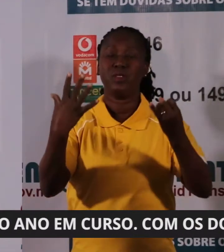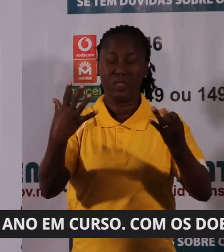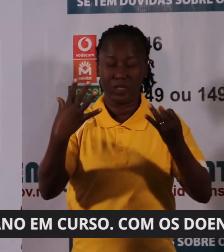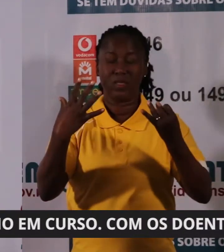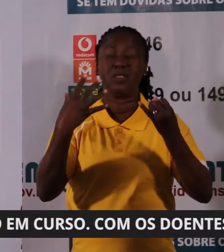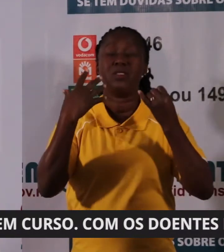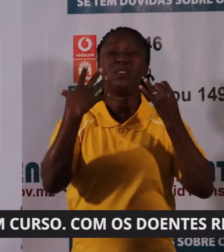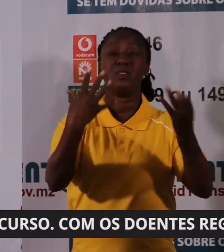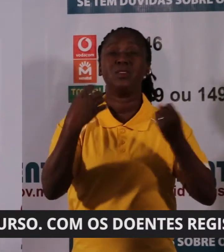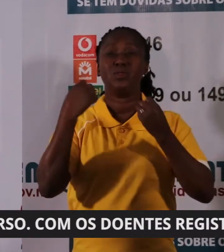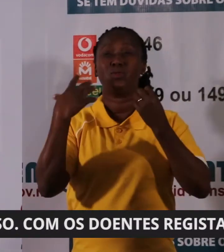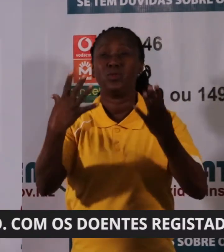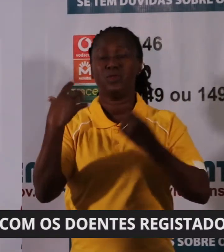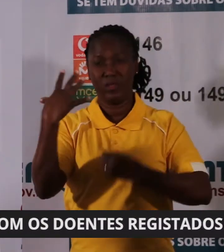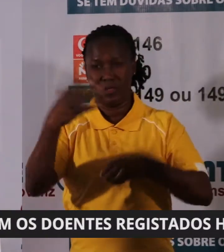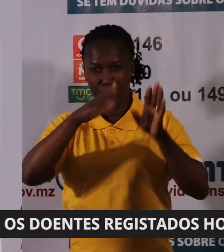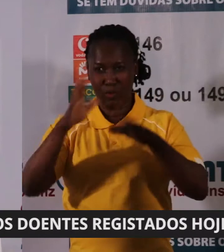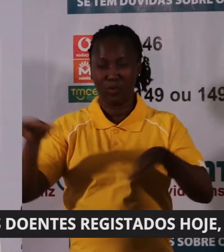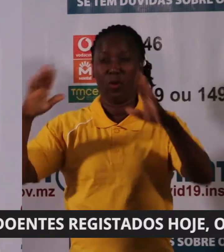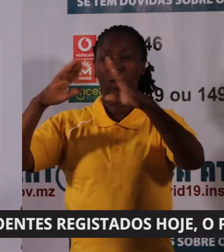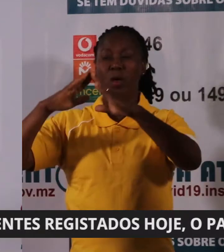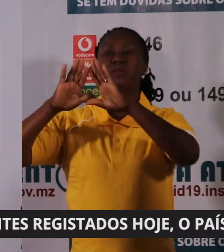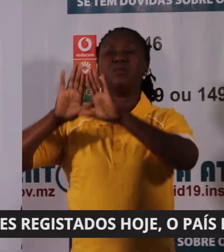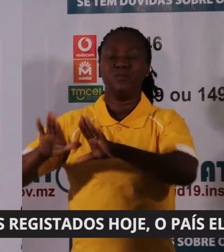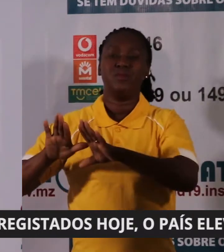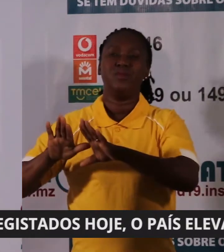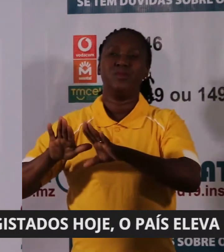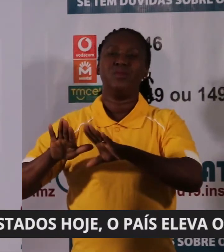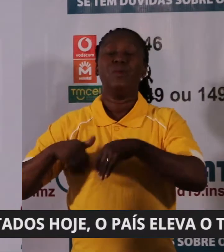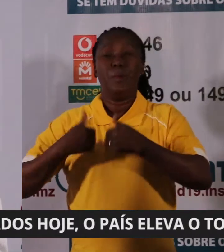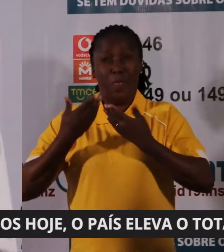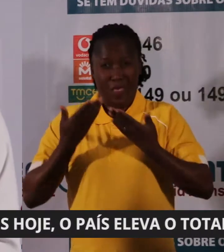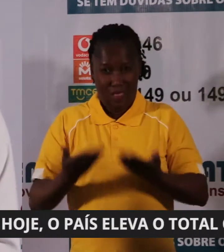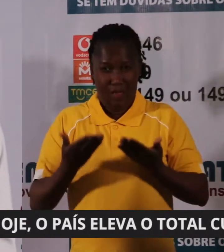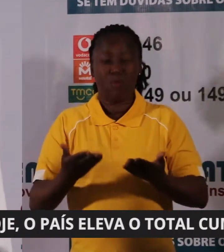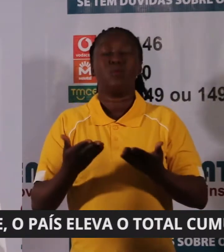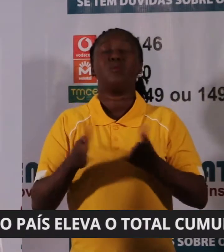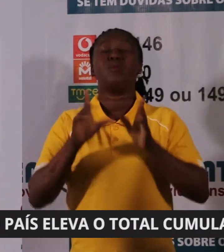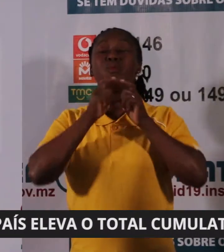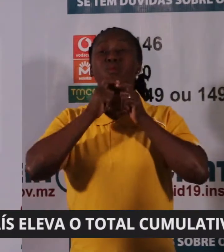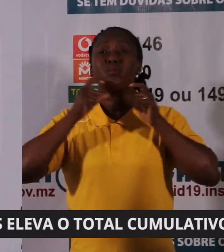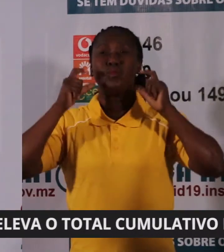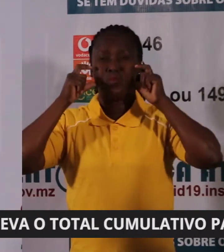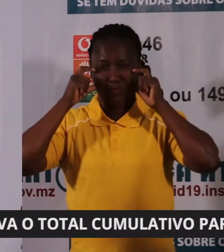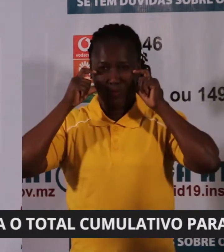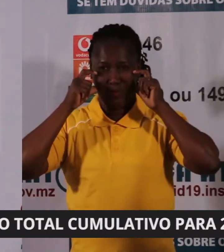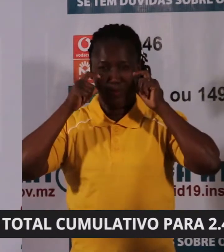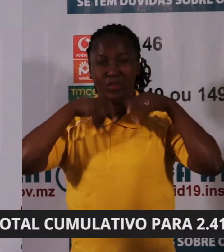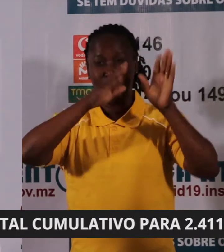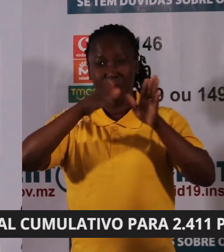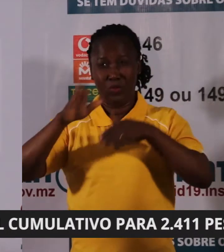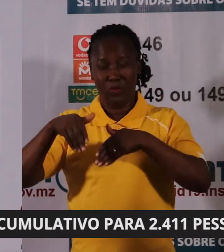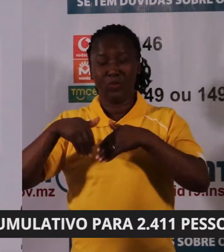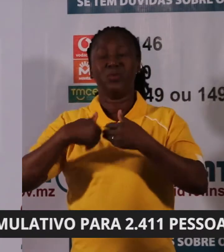pessoas foram submetidas à quarentena. Em atualmente o nosso país tem 3